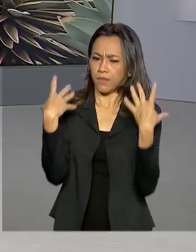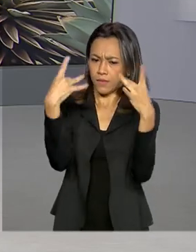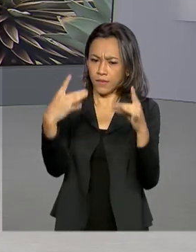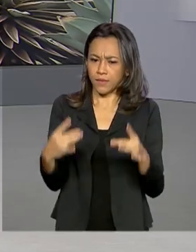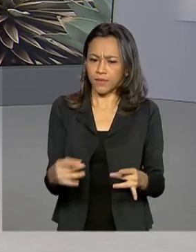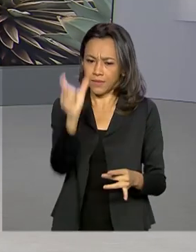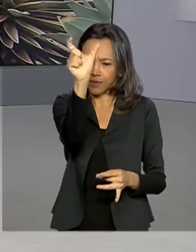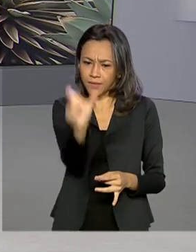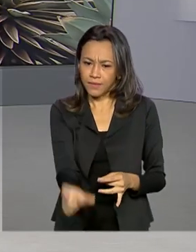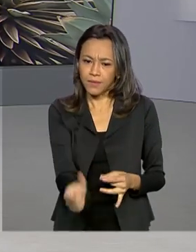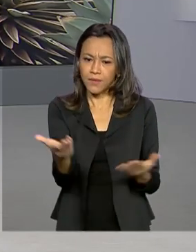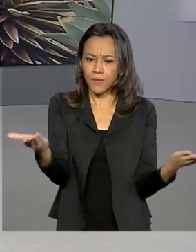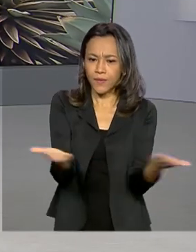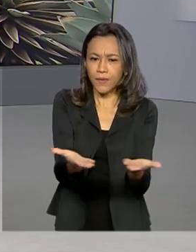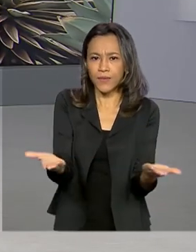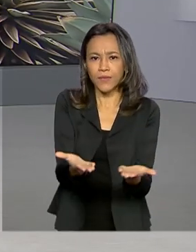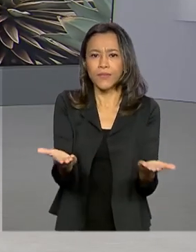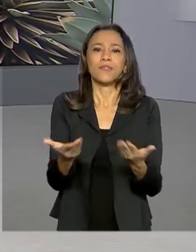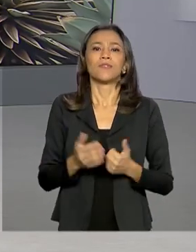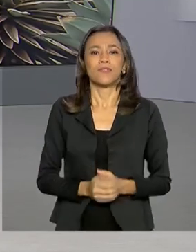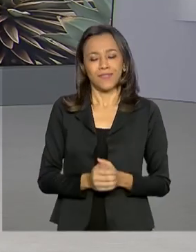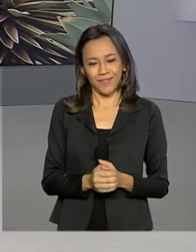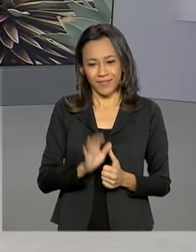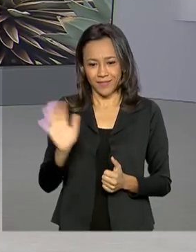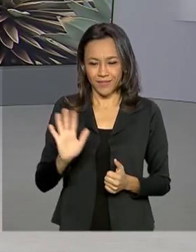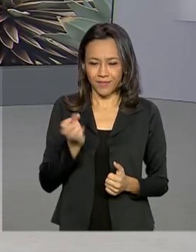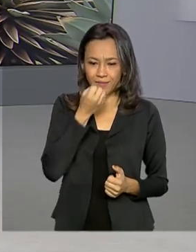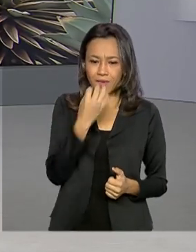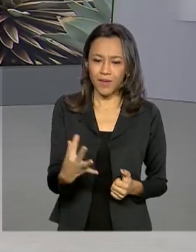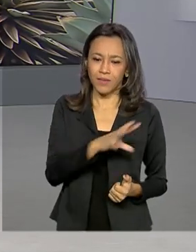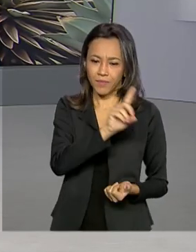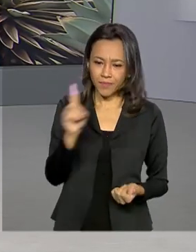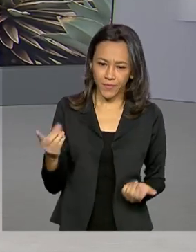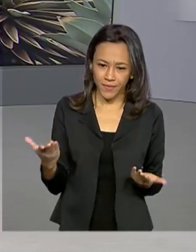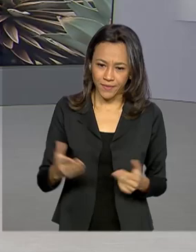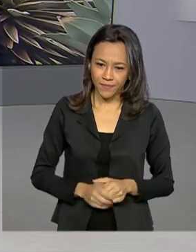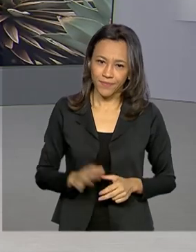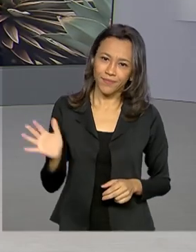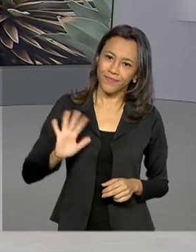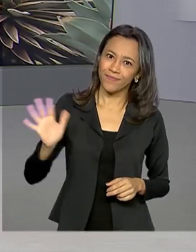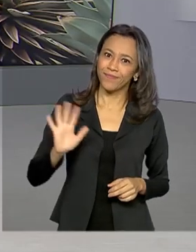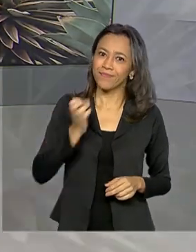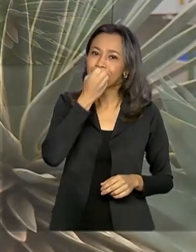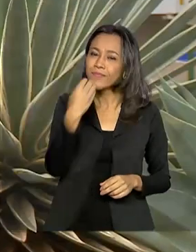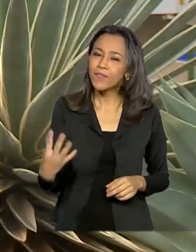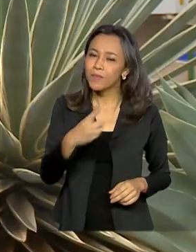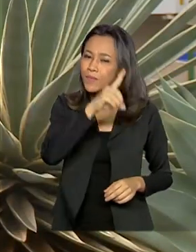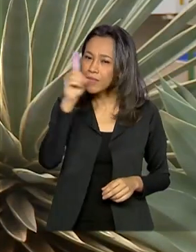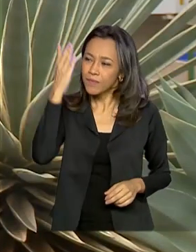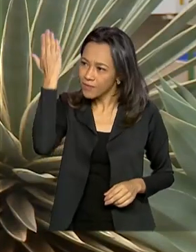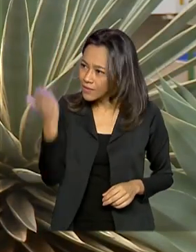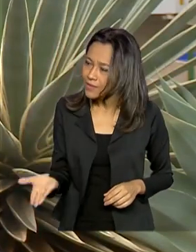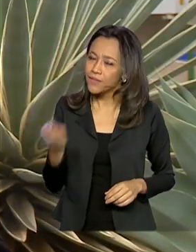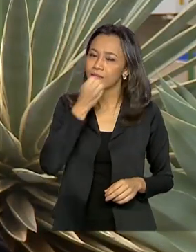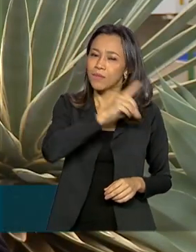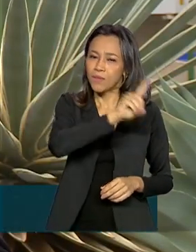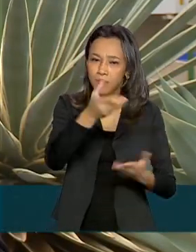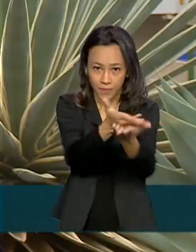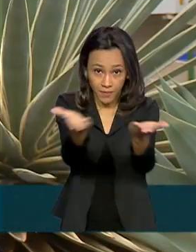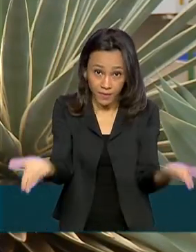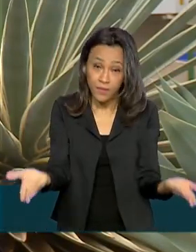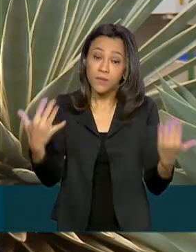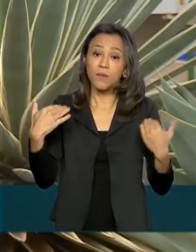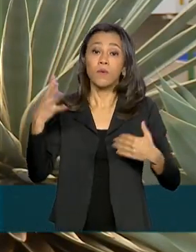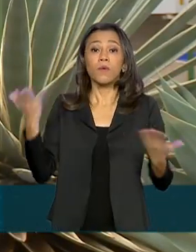de Queiroz que conversa ao vivo com a gente agora. Olá, Glauco, bom dia para você. Olá, Carla. Bom dia para você e bom dia a todos. Olha, nesta